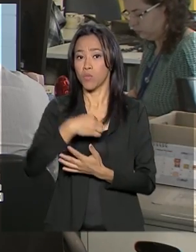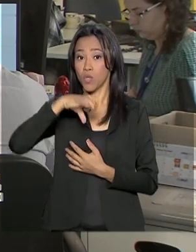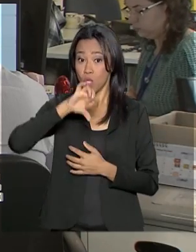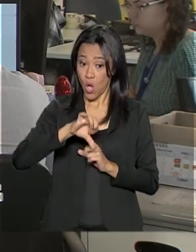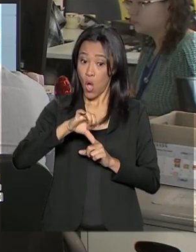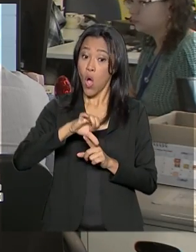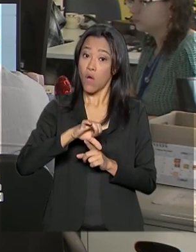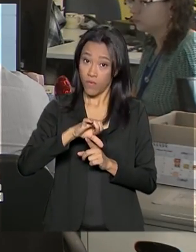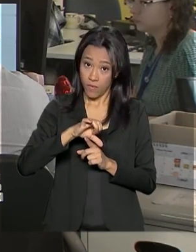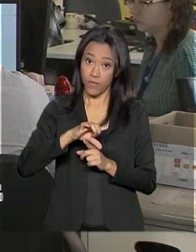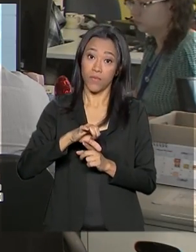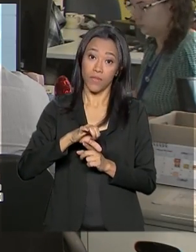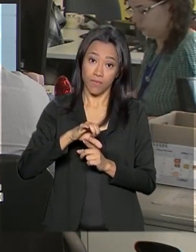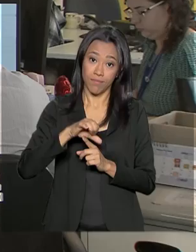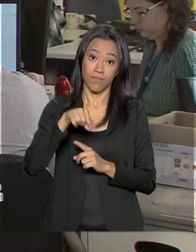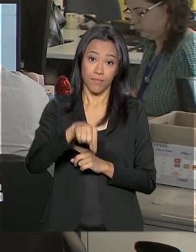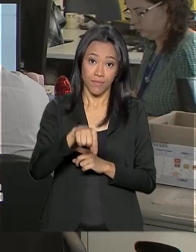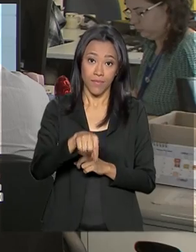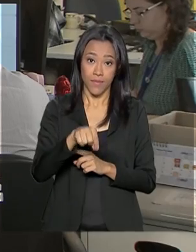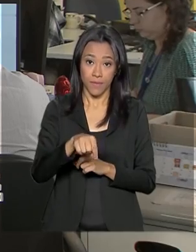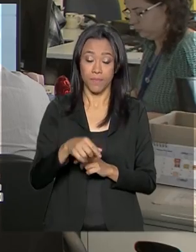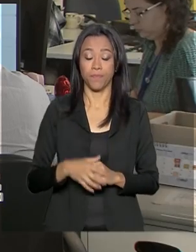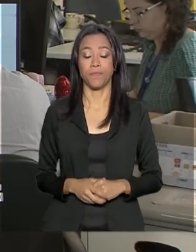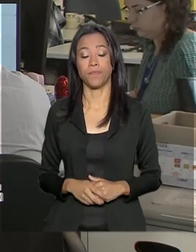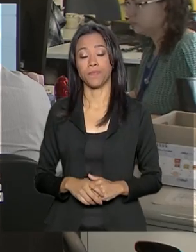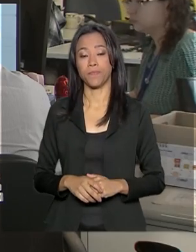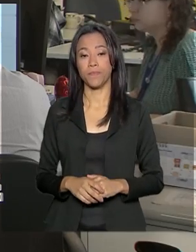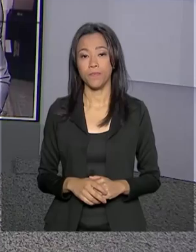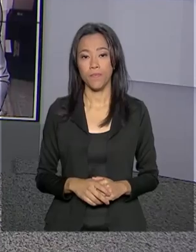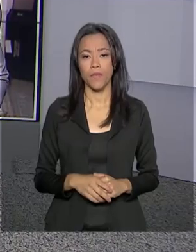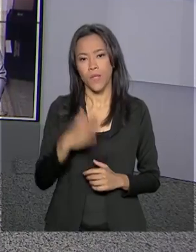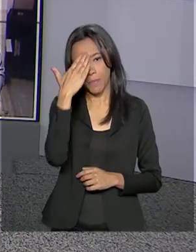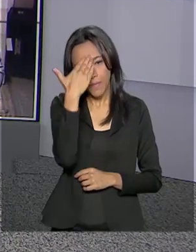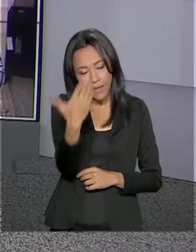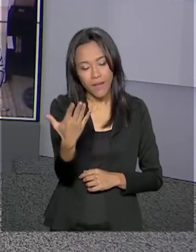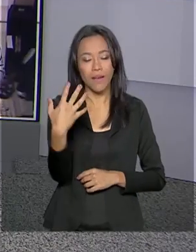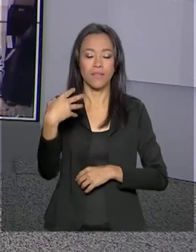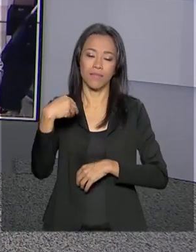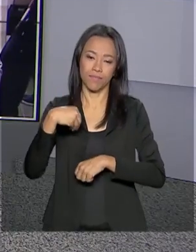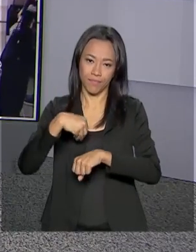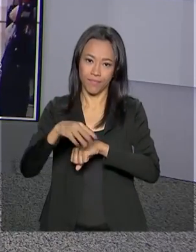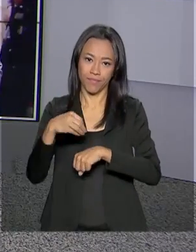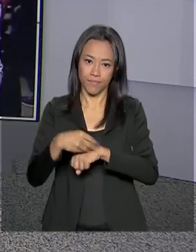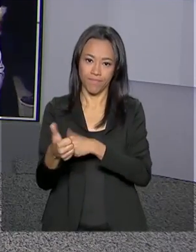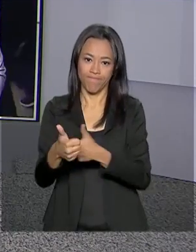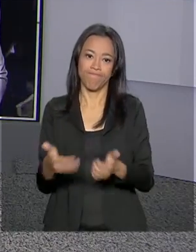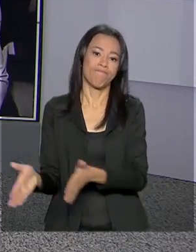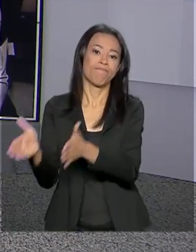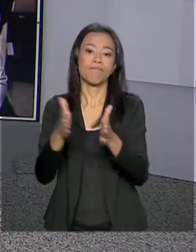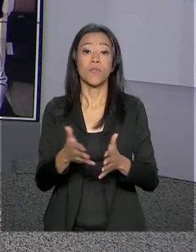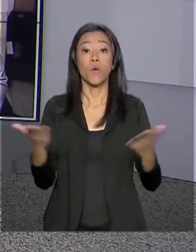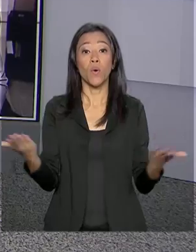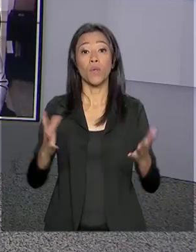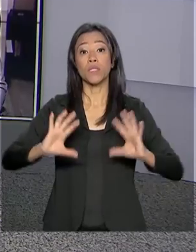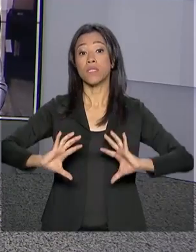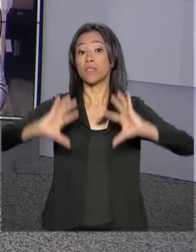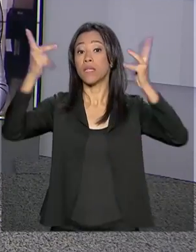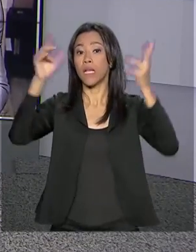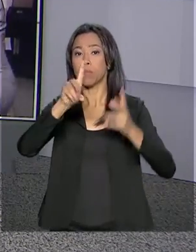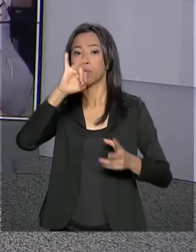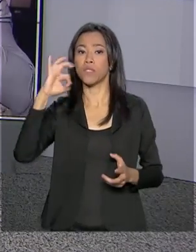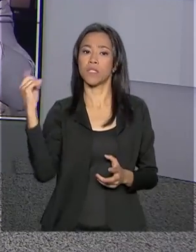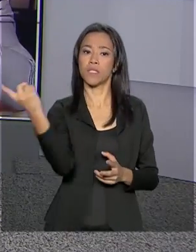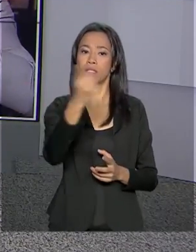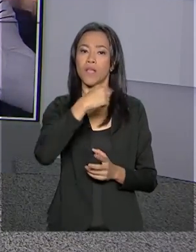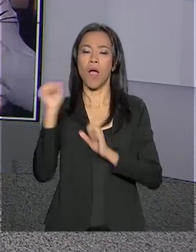na época, o aeroporto operou na pista auxiliar. Carla. Muito obrigada, Alessandra, pela sua participação. E hoje é celebrado o Dia